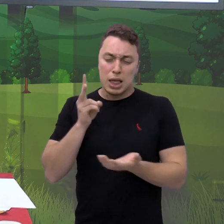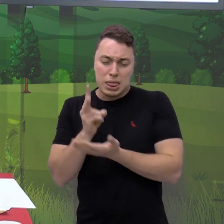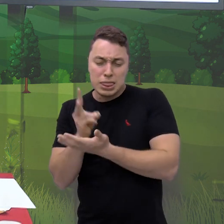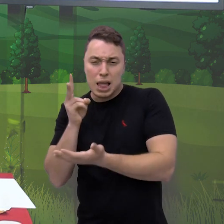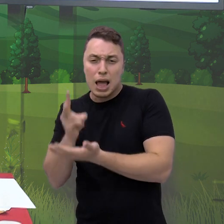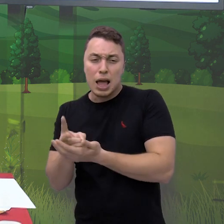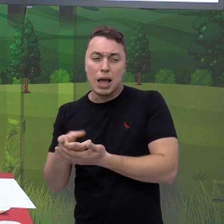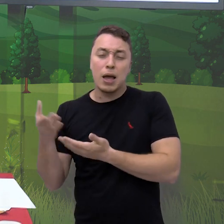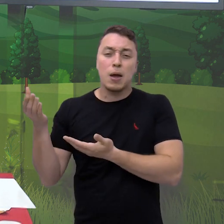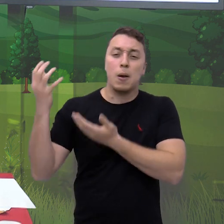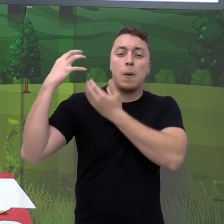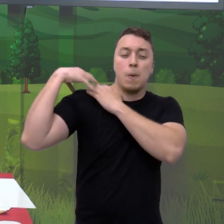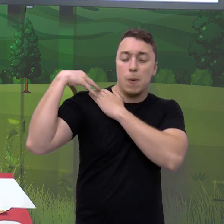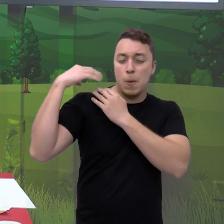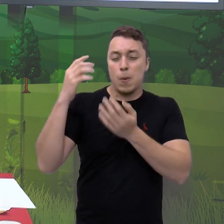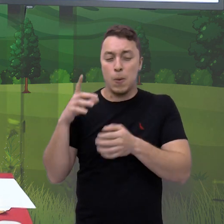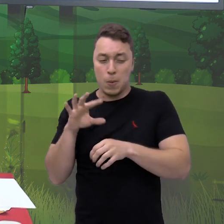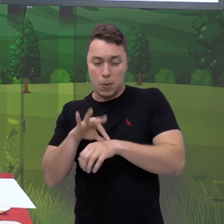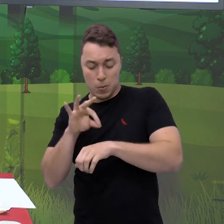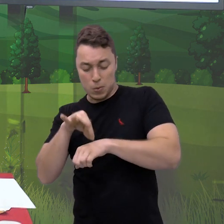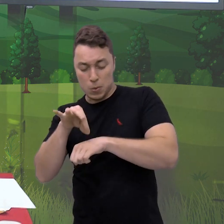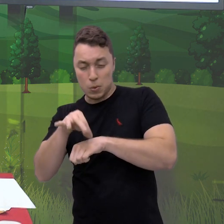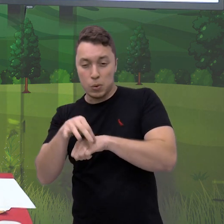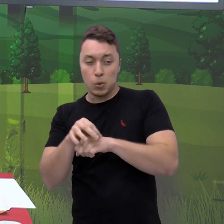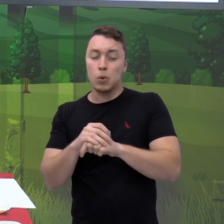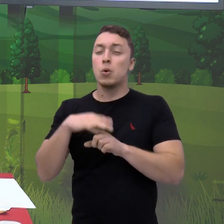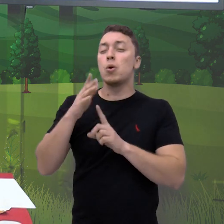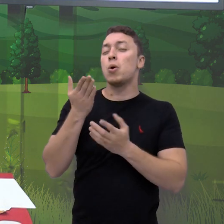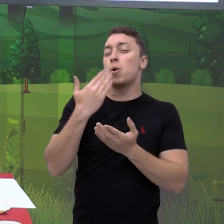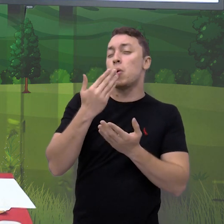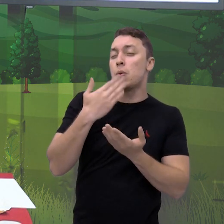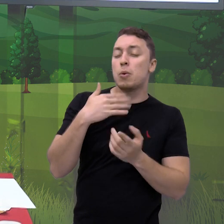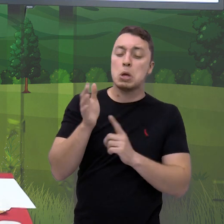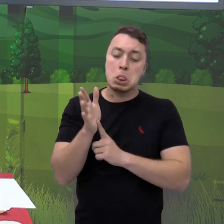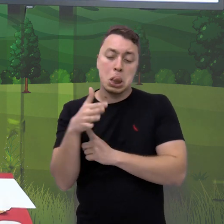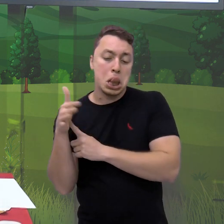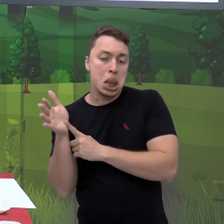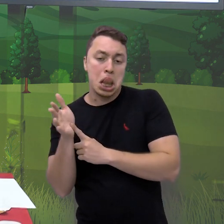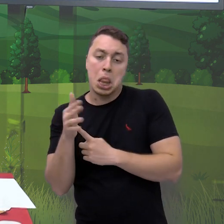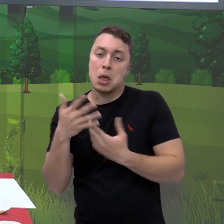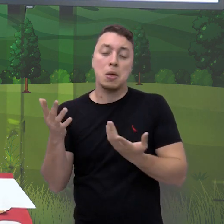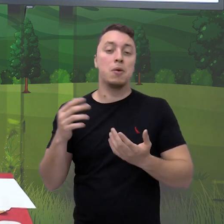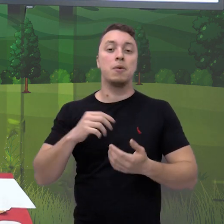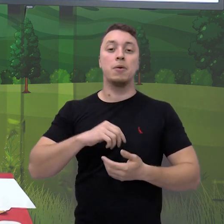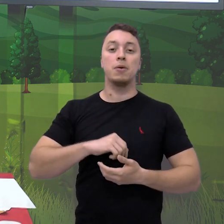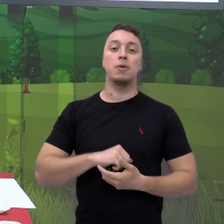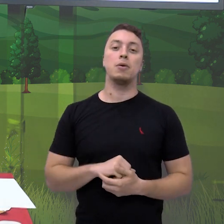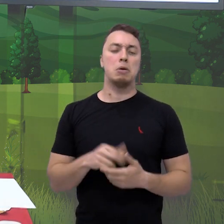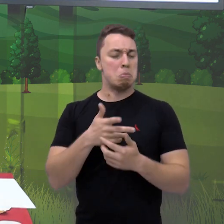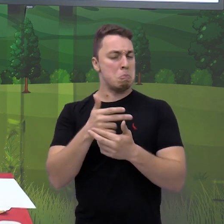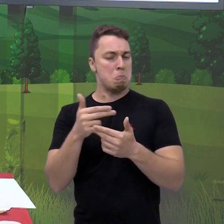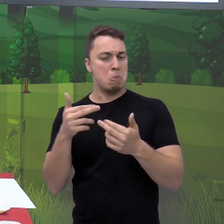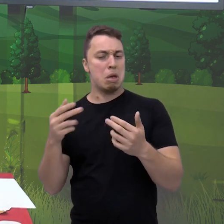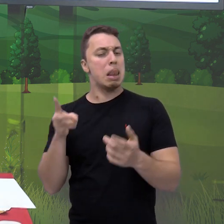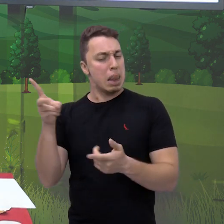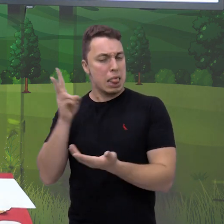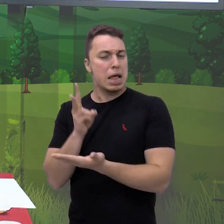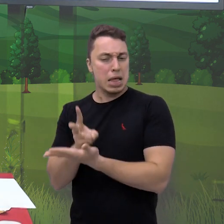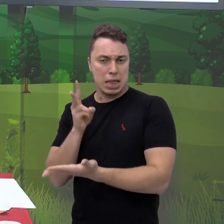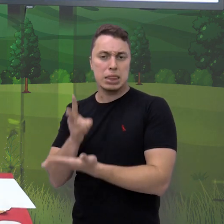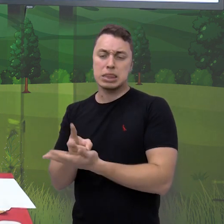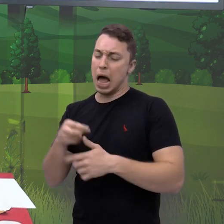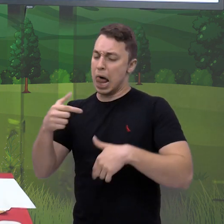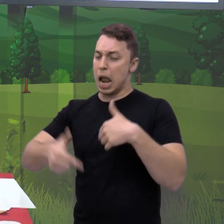coisinha, alguma folhinha, alguma migalha de alguma comidinha, não é? A formiguinha, é sempre muito trabalhadeira.